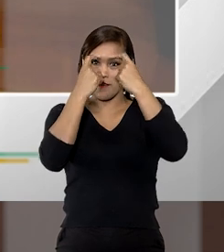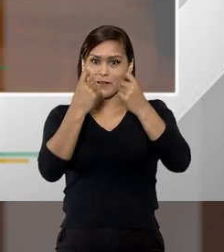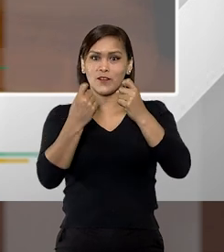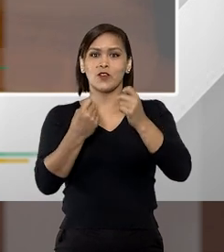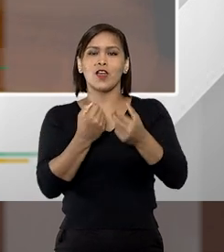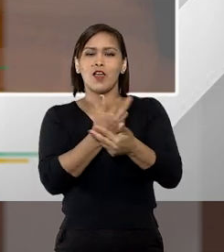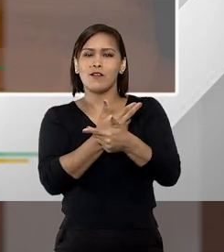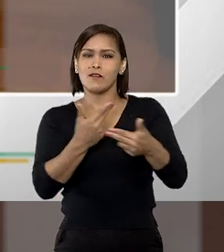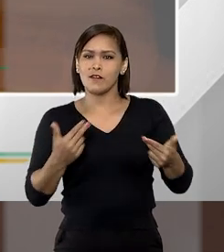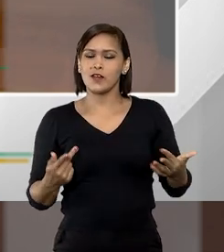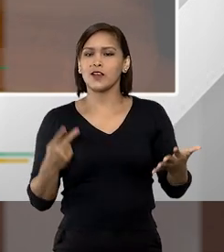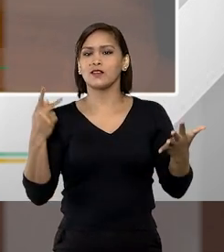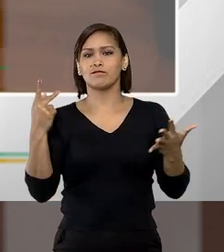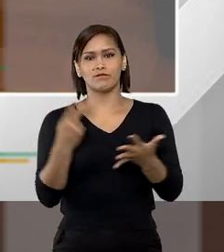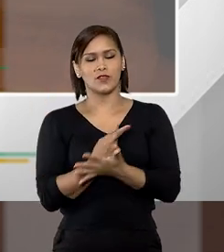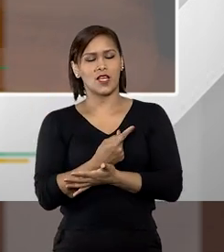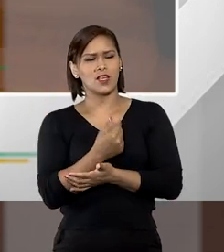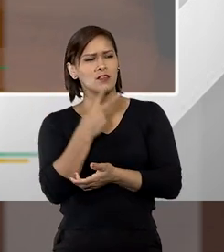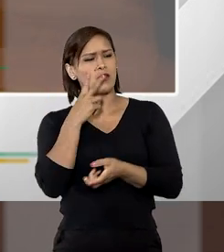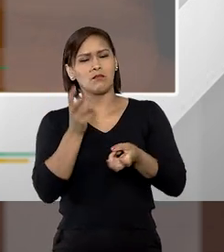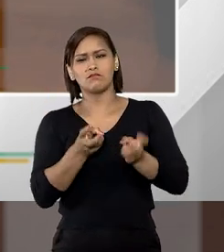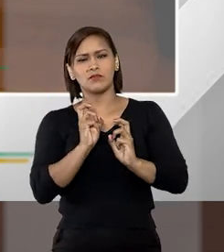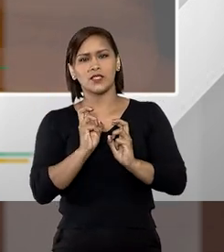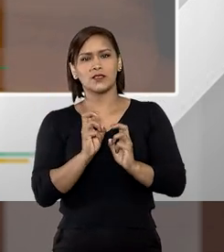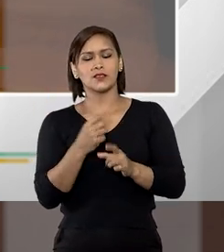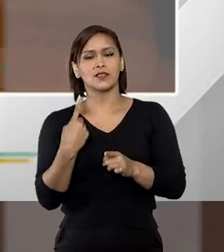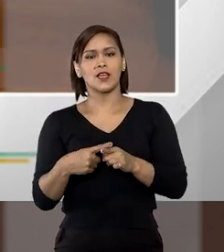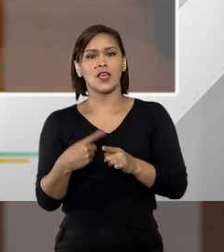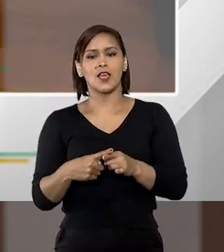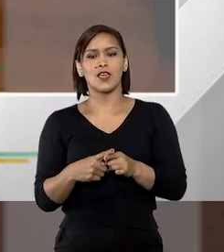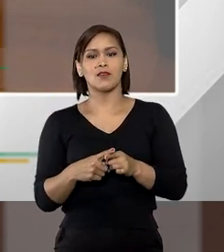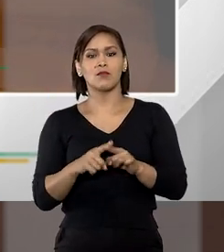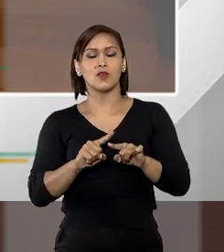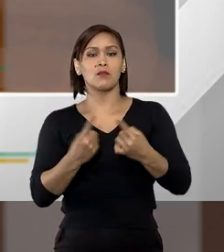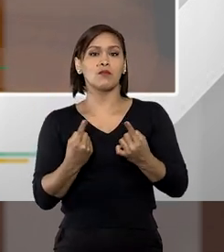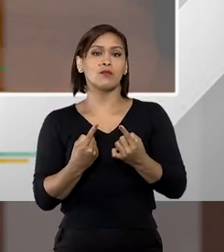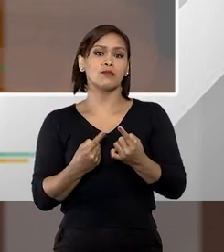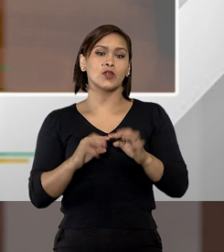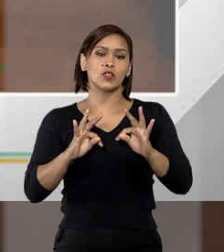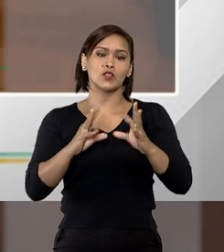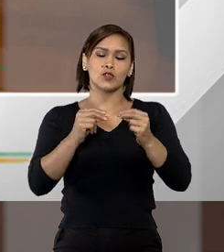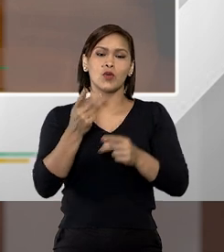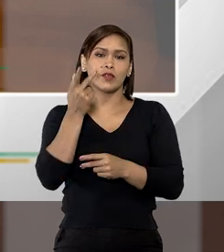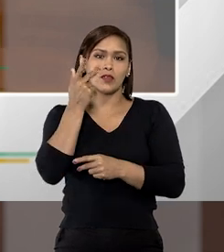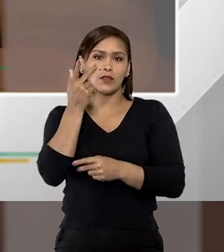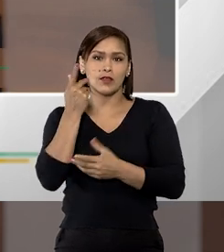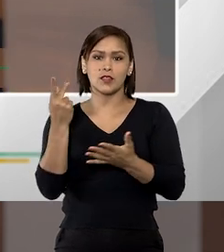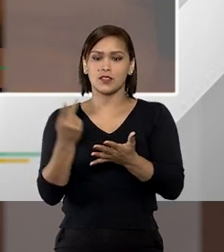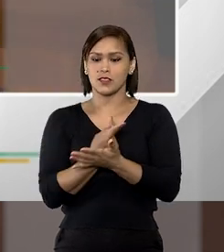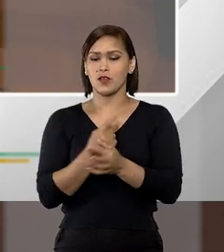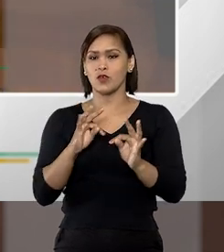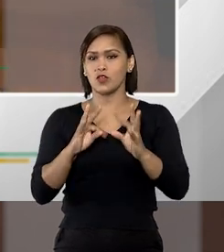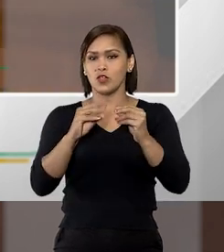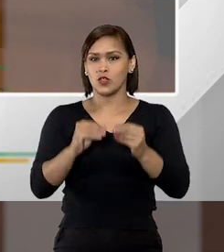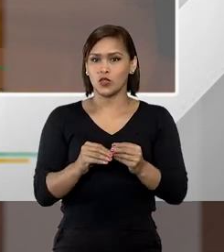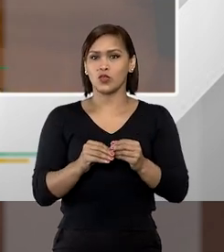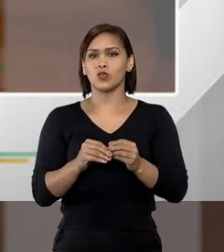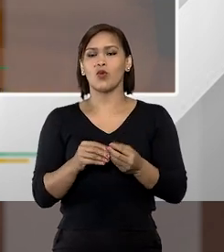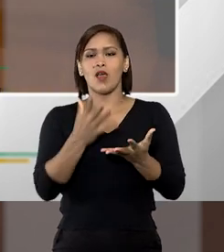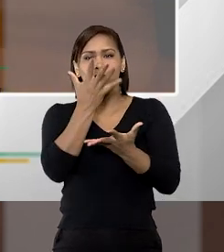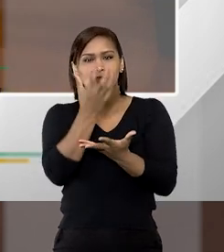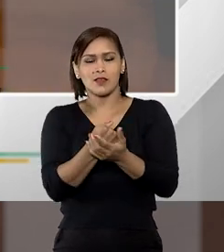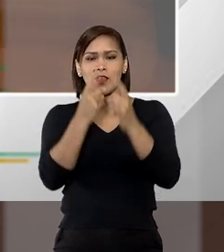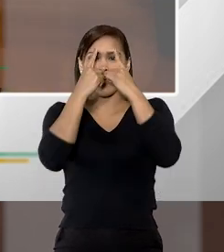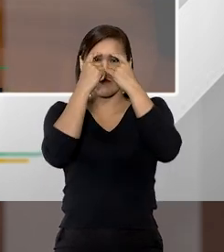que muitas vezes a gente acaba não percebendo exatamente por conta de toda a naturalização e por toda a tolerância em